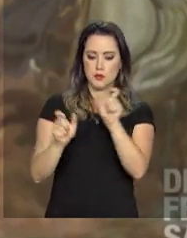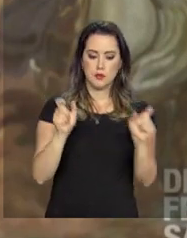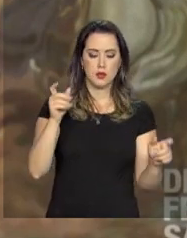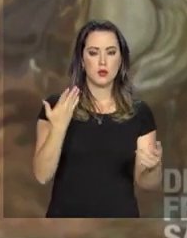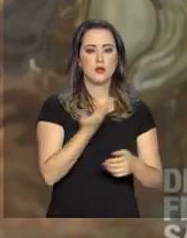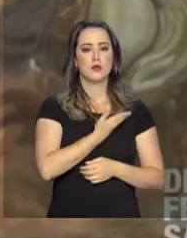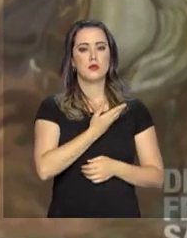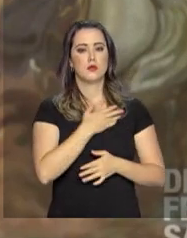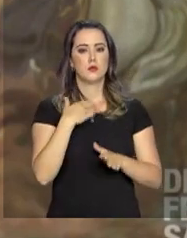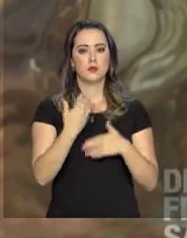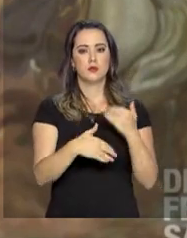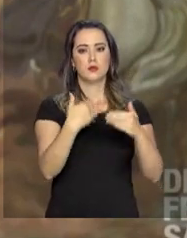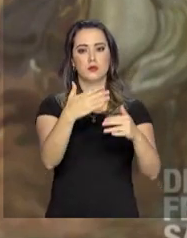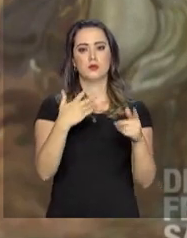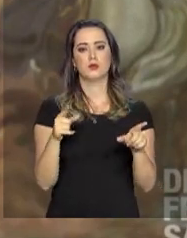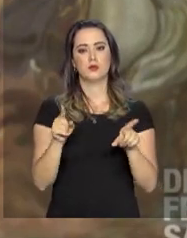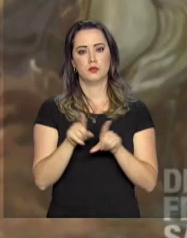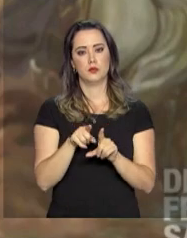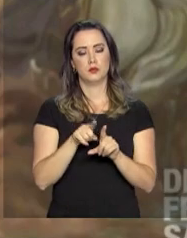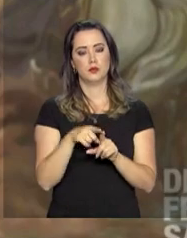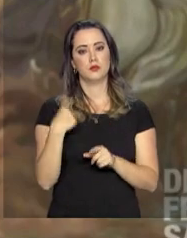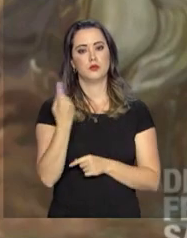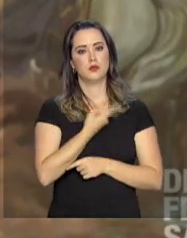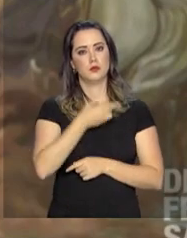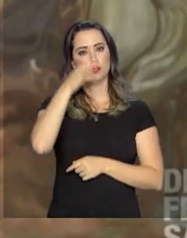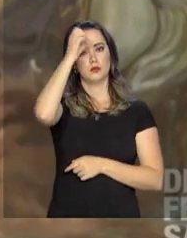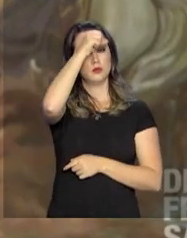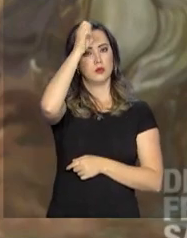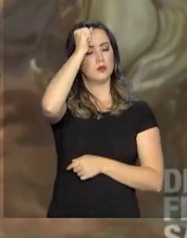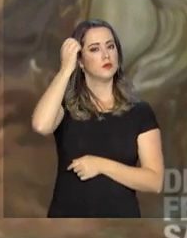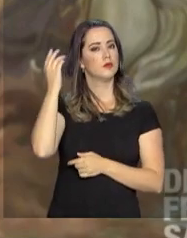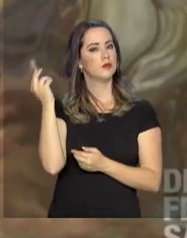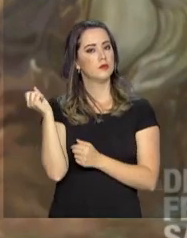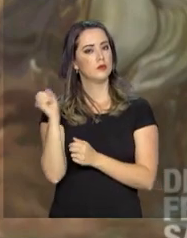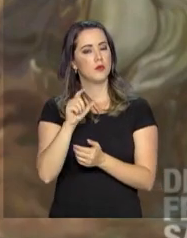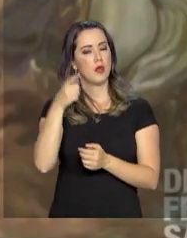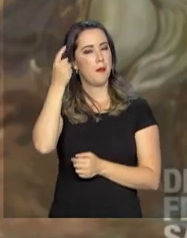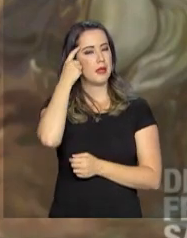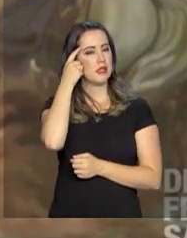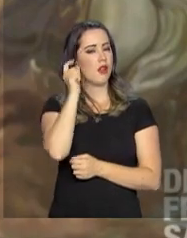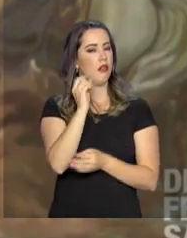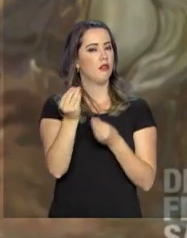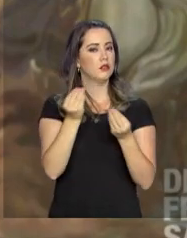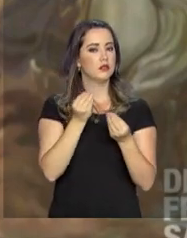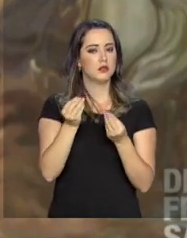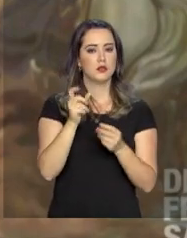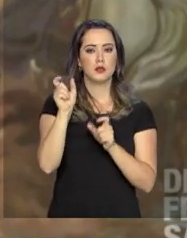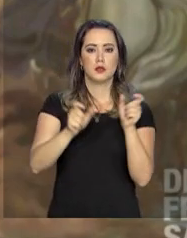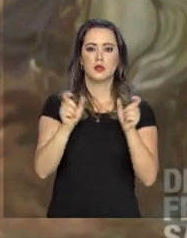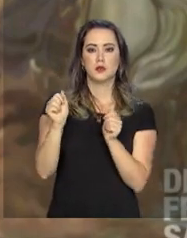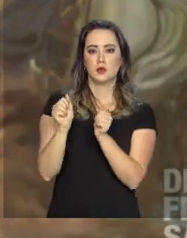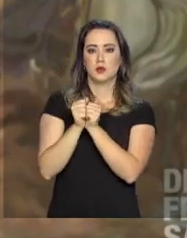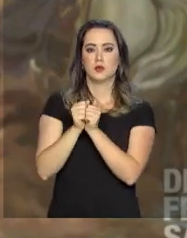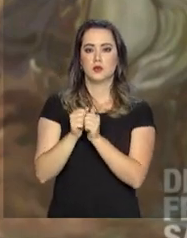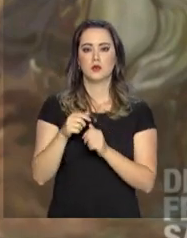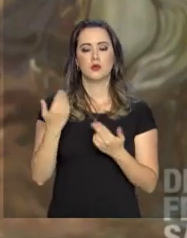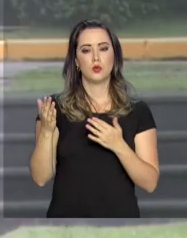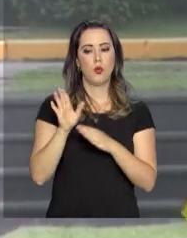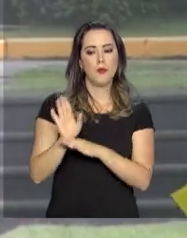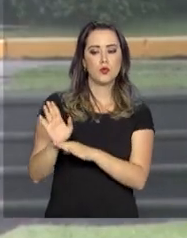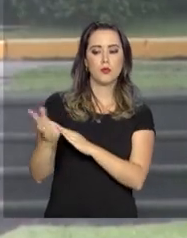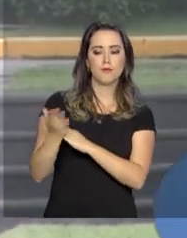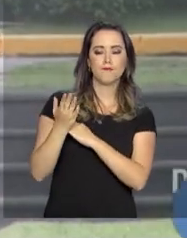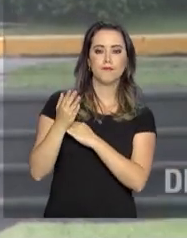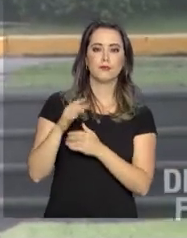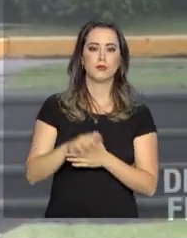a amizade que a gente leva daqui também. A gente aprende muito também a pensar nas pessoas que estão ao nosso lado, como ajudar elas.